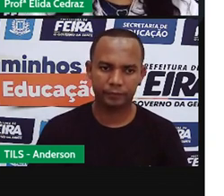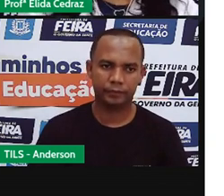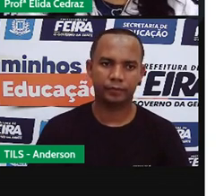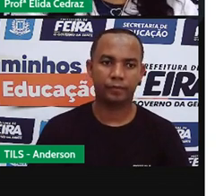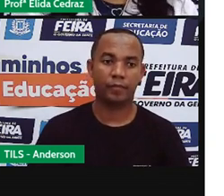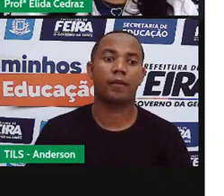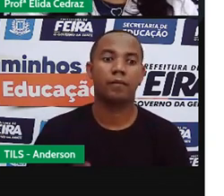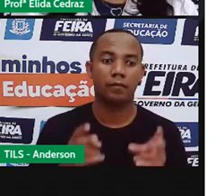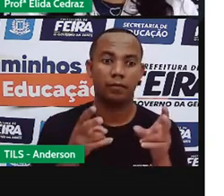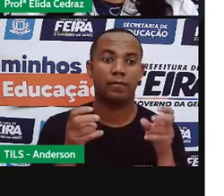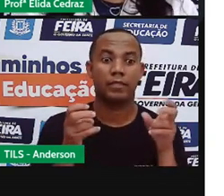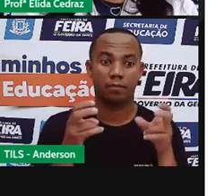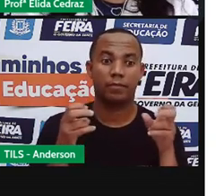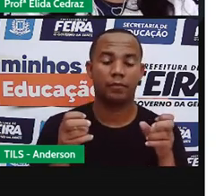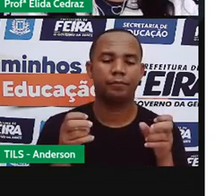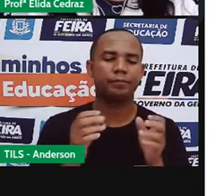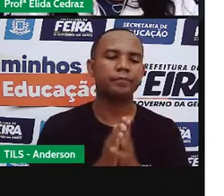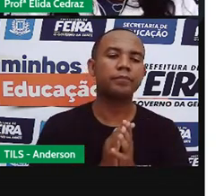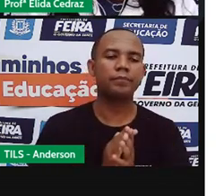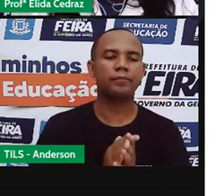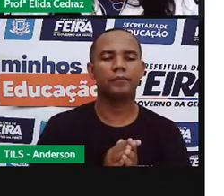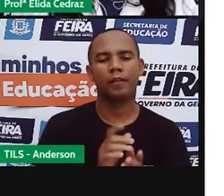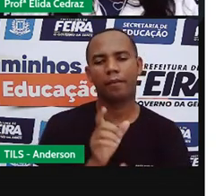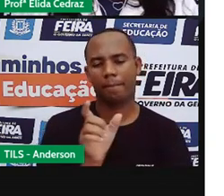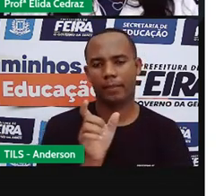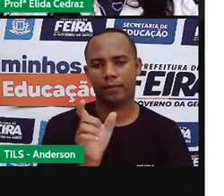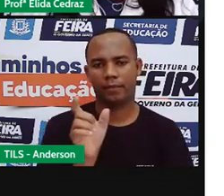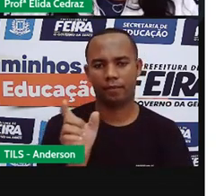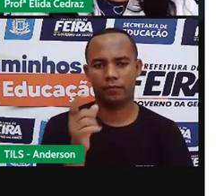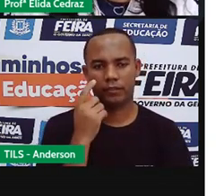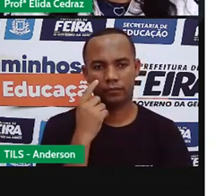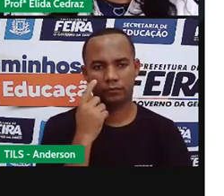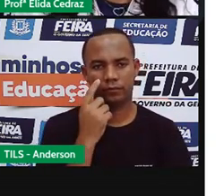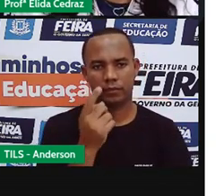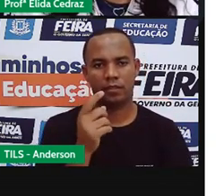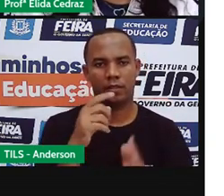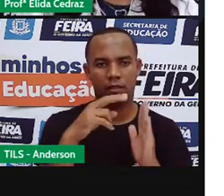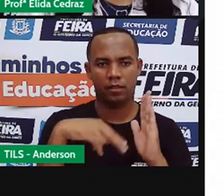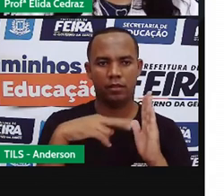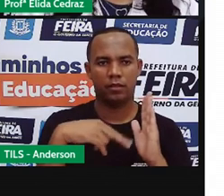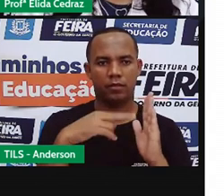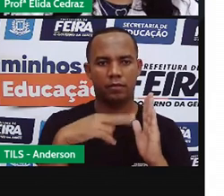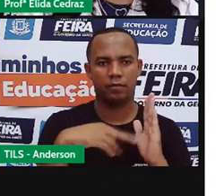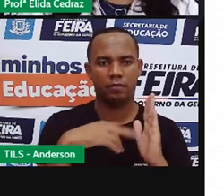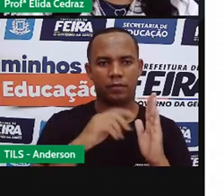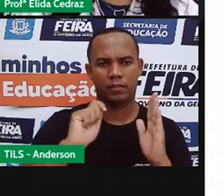Observou as palavras? Isso. Vamos ler agora, tá bom?